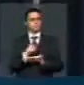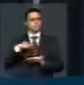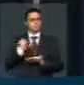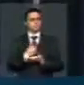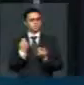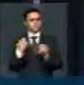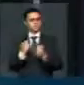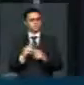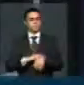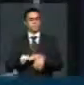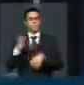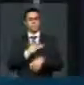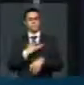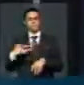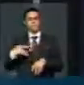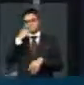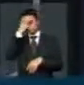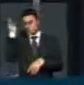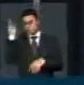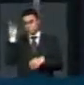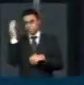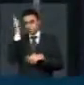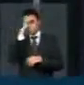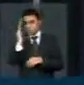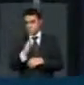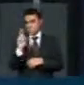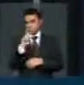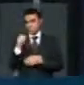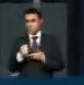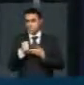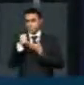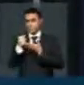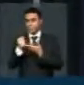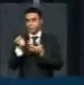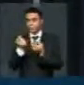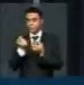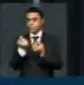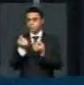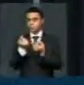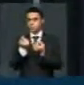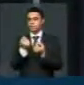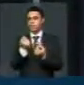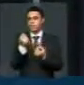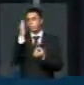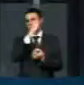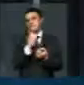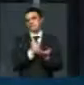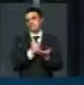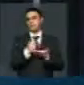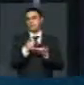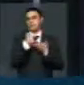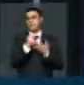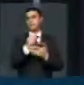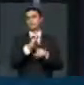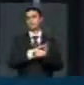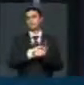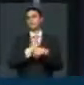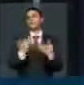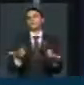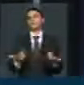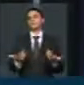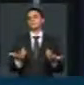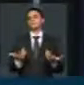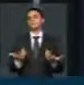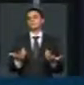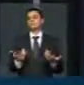saúde para as pessoas. O Brasil não investe dinheiro em saúde, o Brasil investe dinheiro em doença. Enquanto estiver